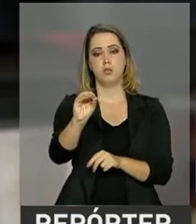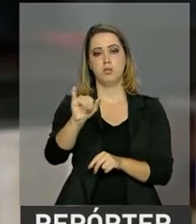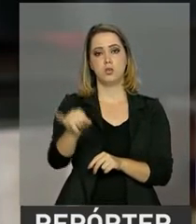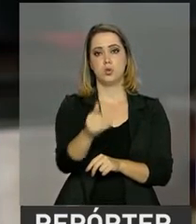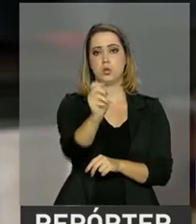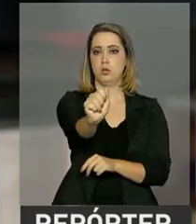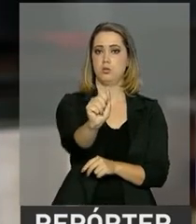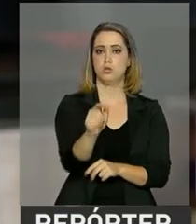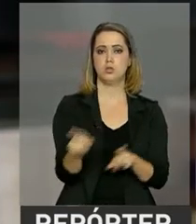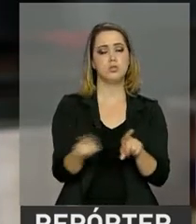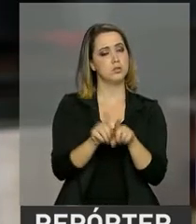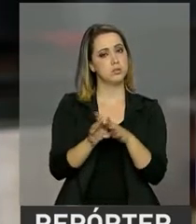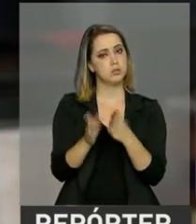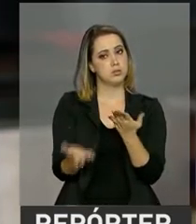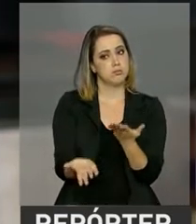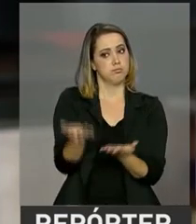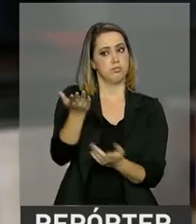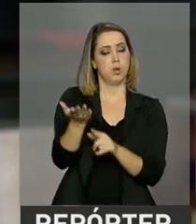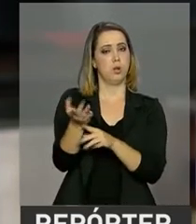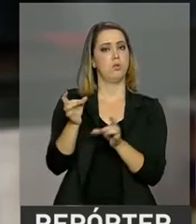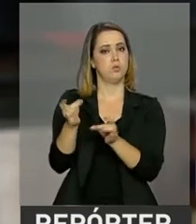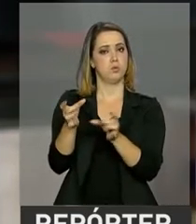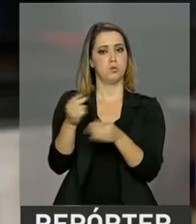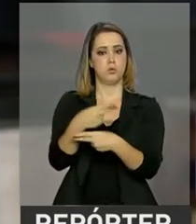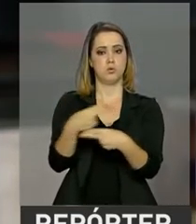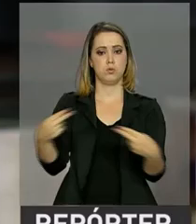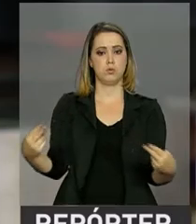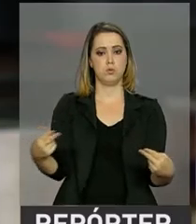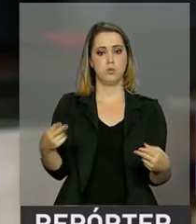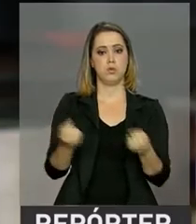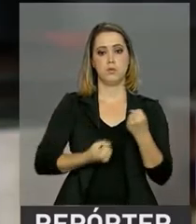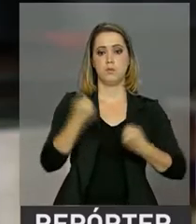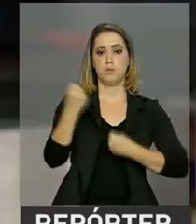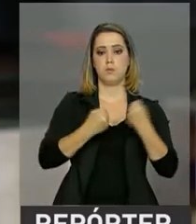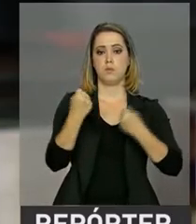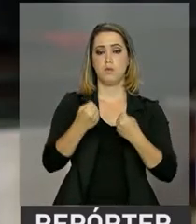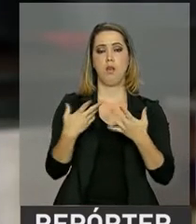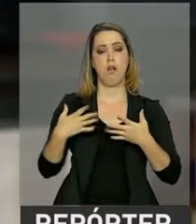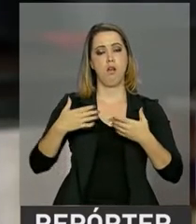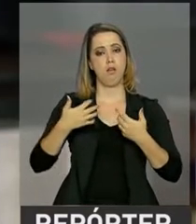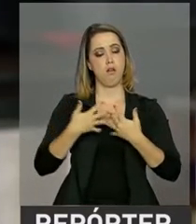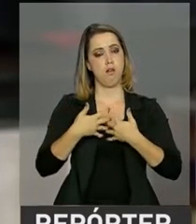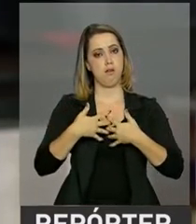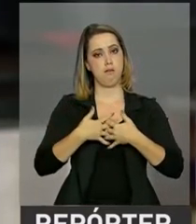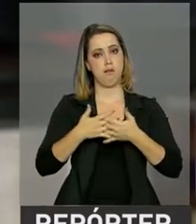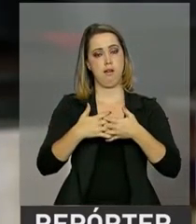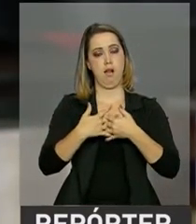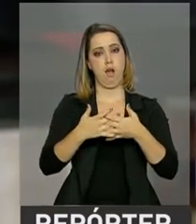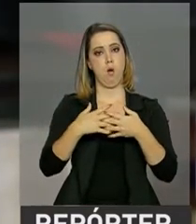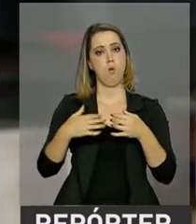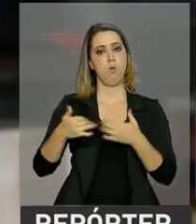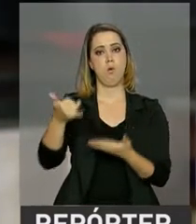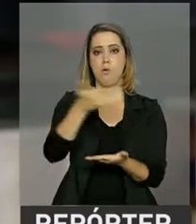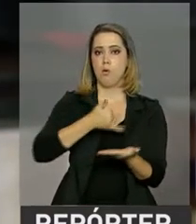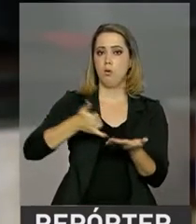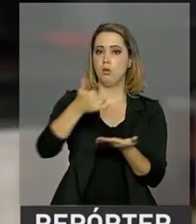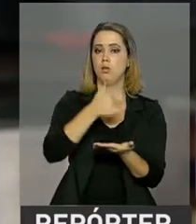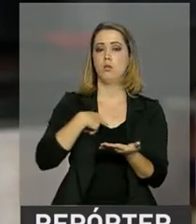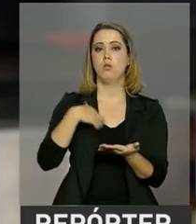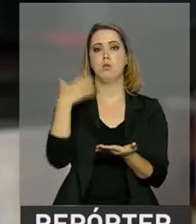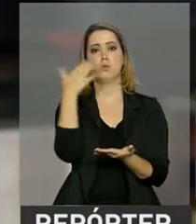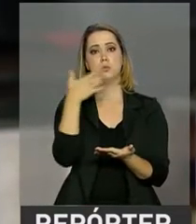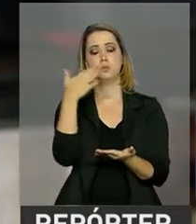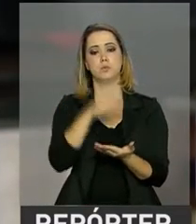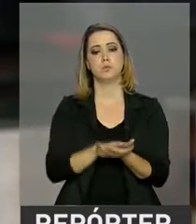E também aumento, Roberto, na venda de produtos manufaturados, como veículos de carga, óleos combustíveis e açúcar refinado.